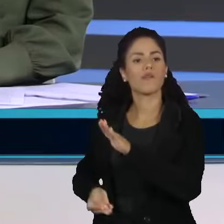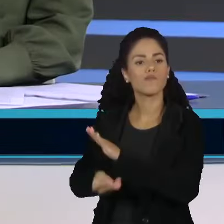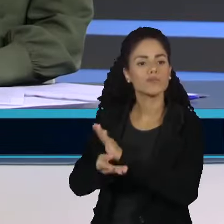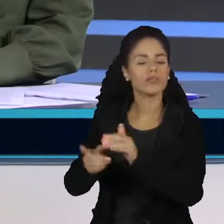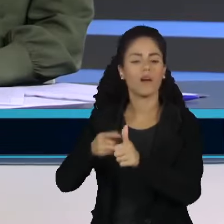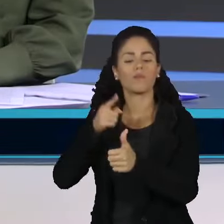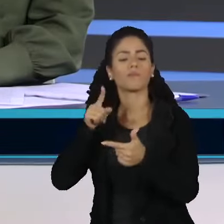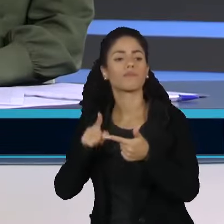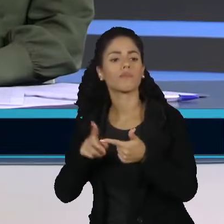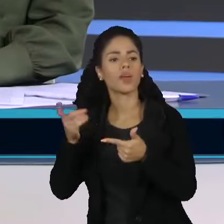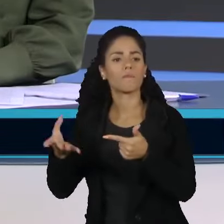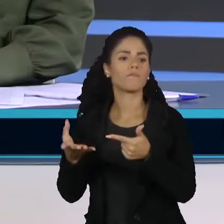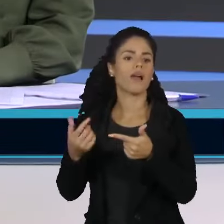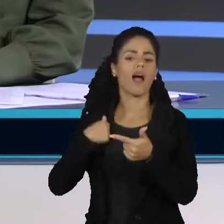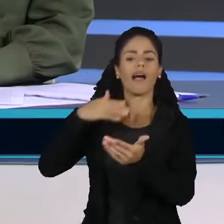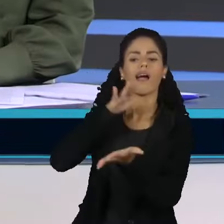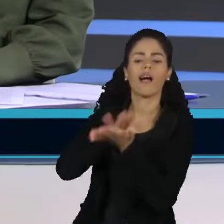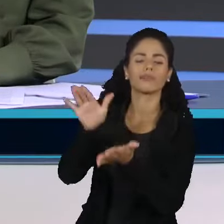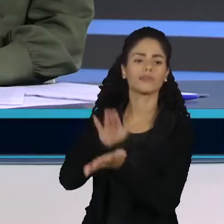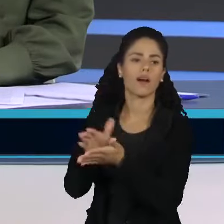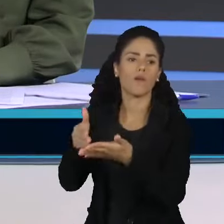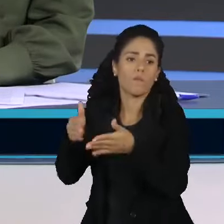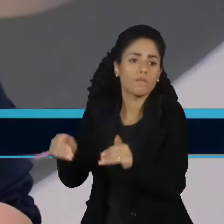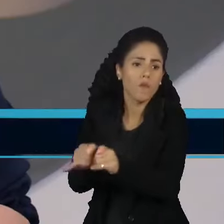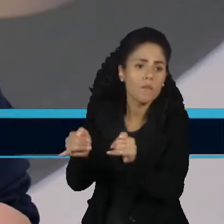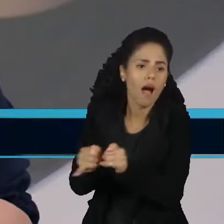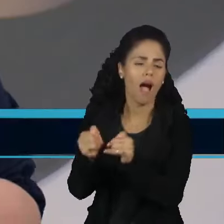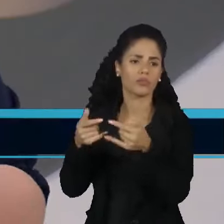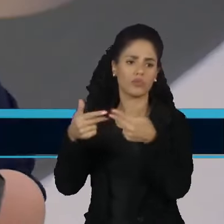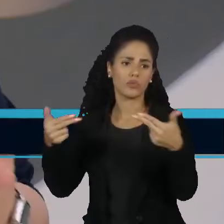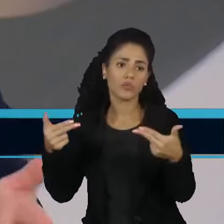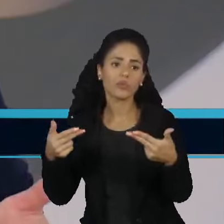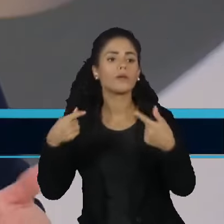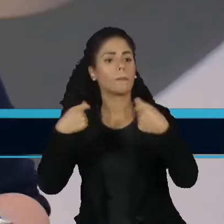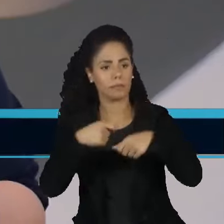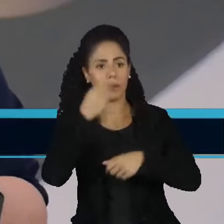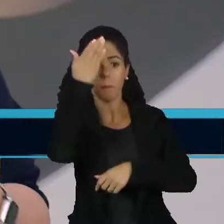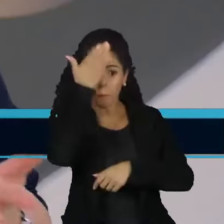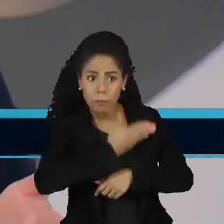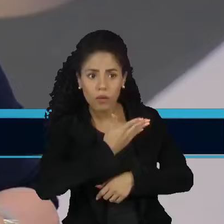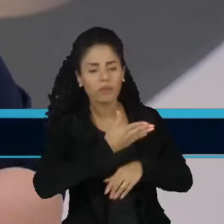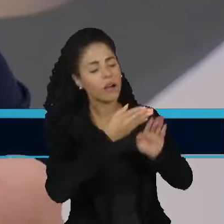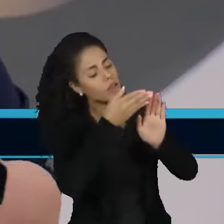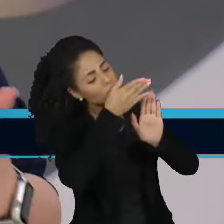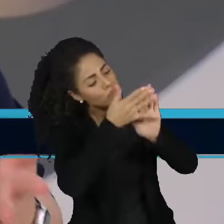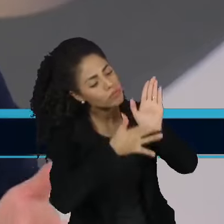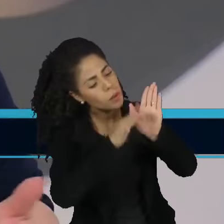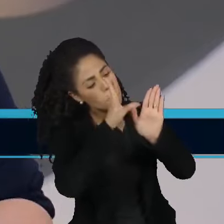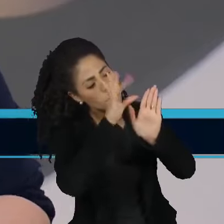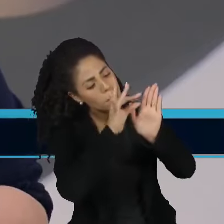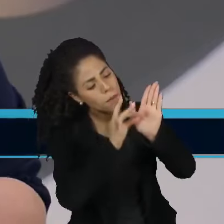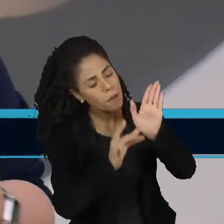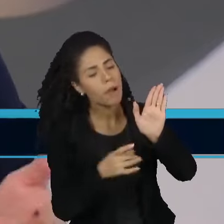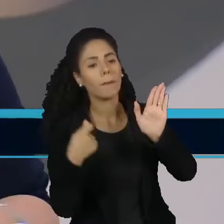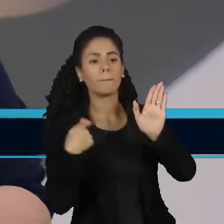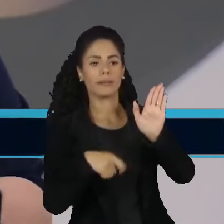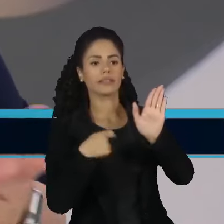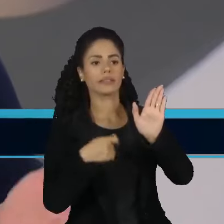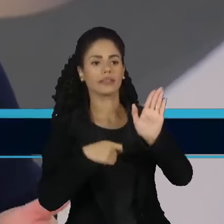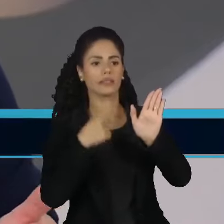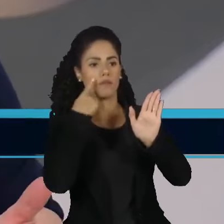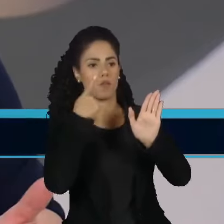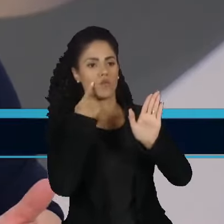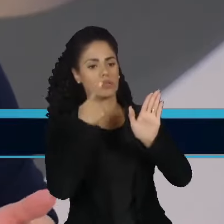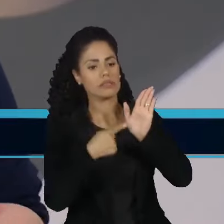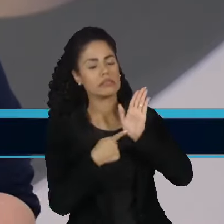pode ser simples ignorância, infelizmente, mas também dá muito espaço para que o recurso seja desviado, para que você tenha superfaturamento